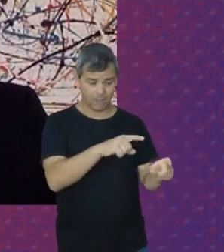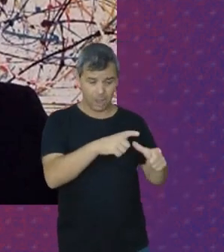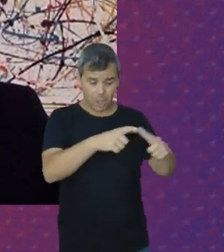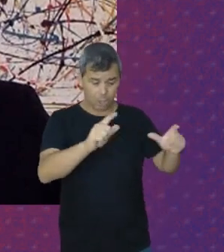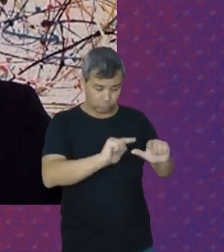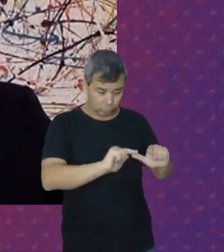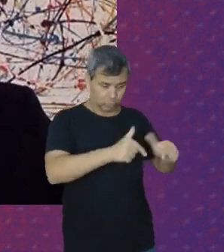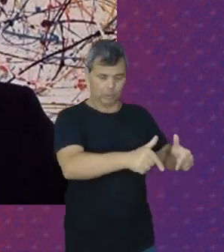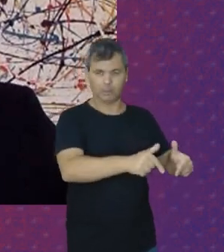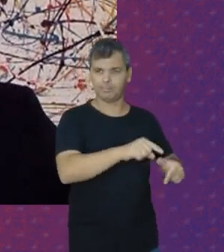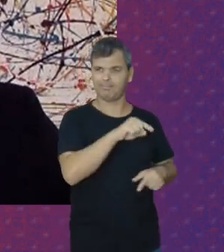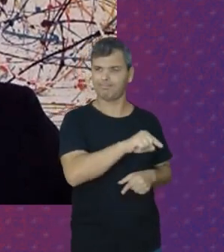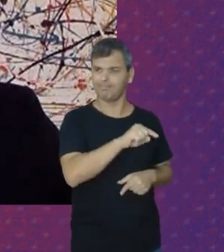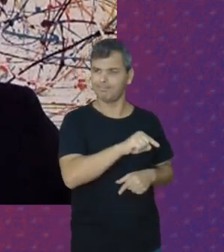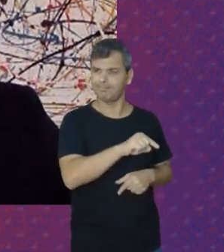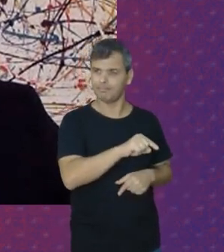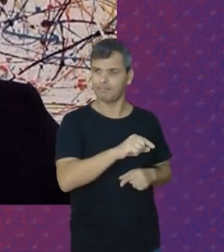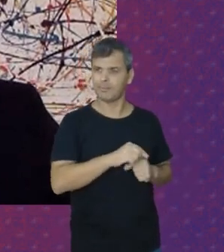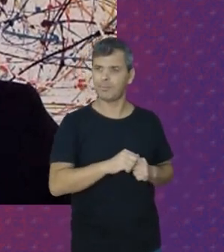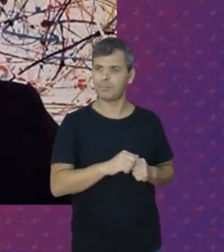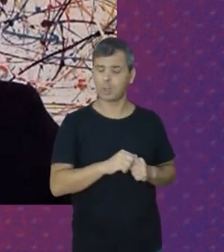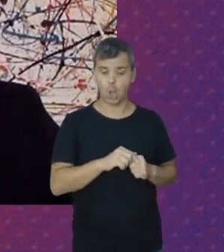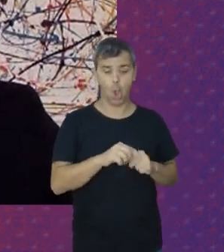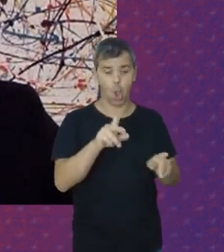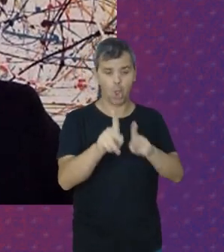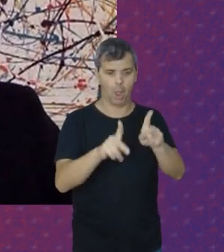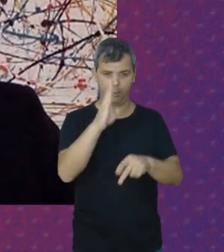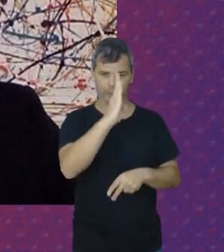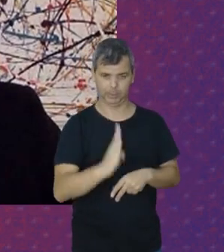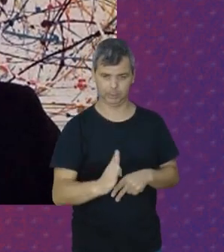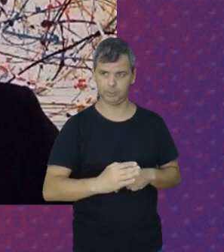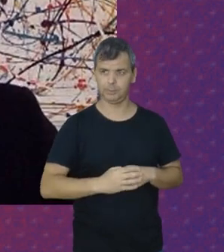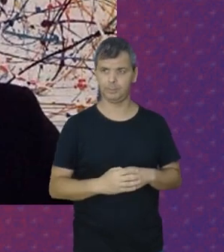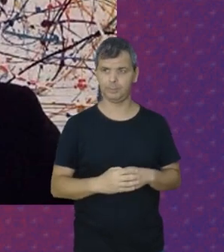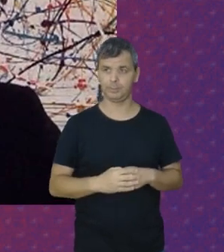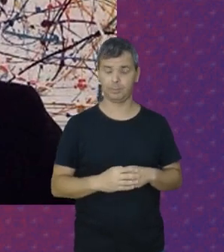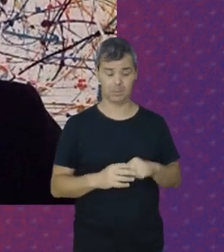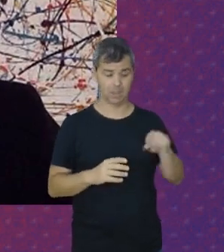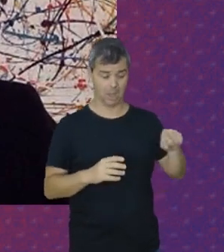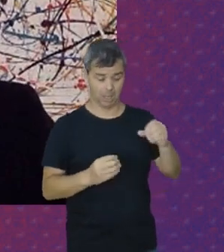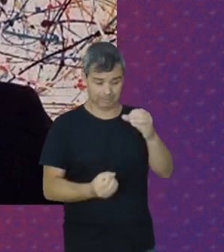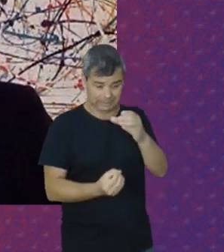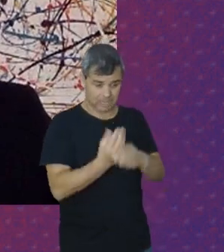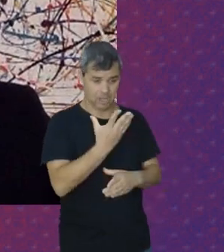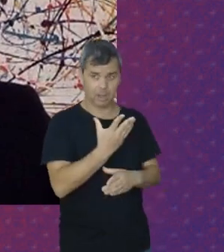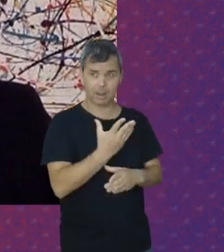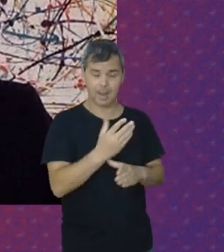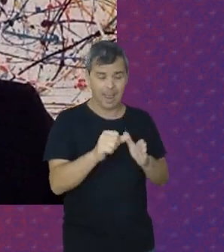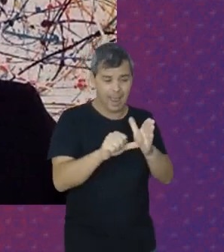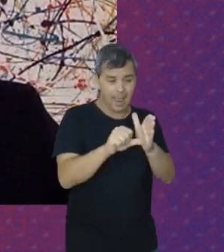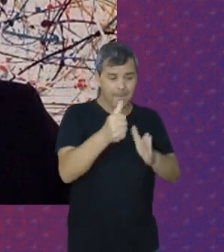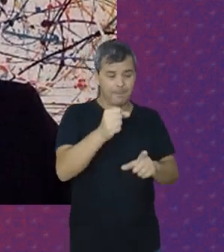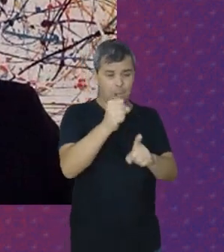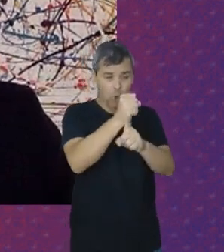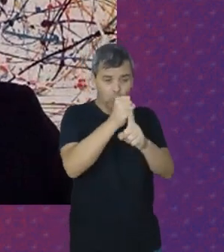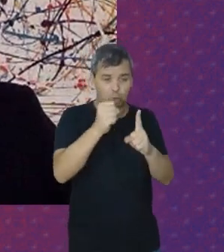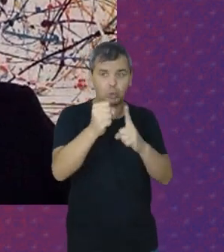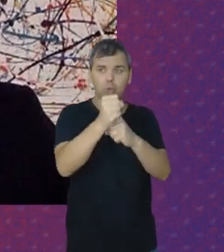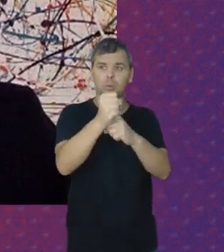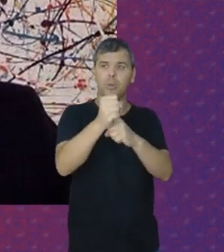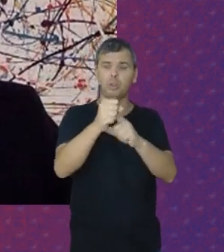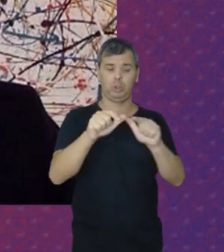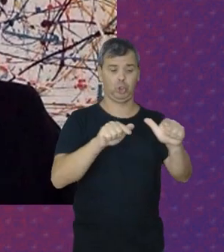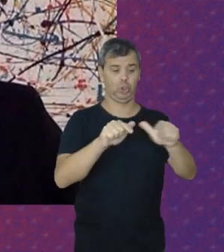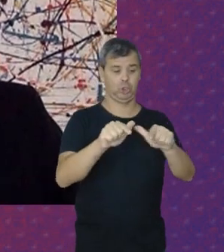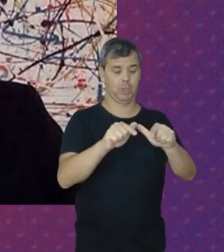Lutadoras Do povo brasileiro Ela fundou A primeira associação De